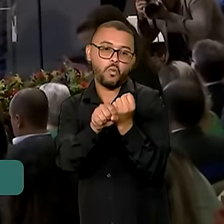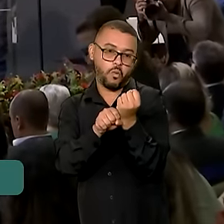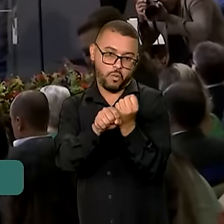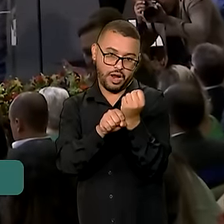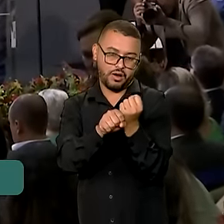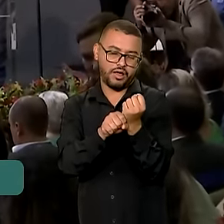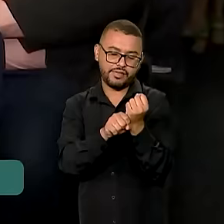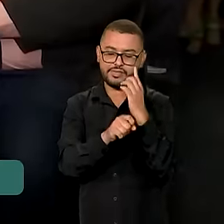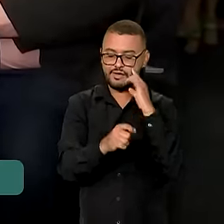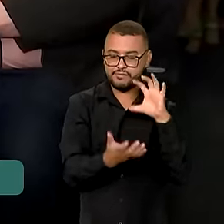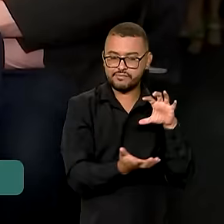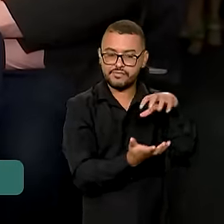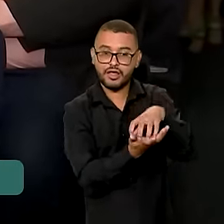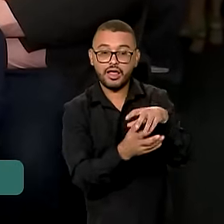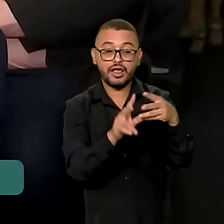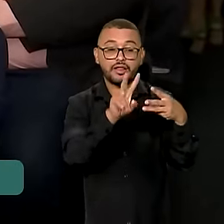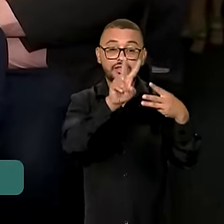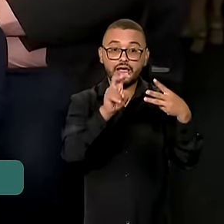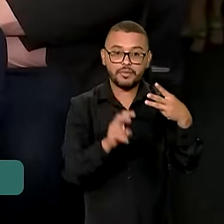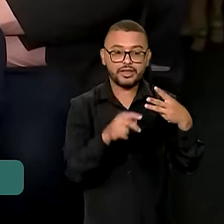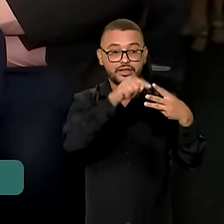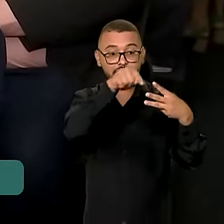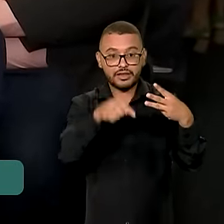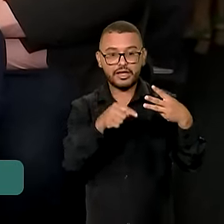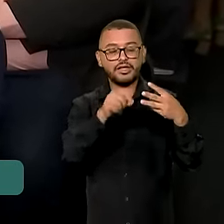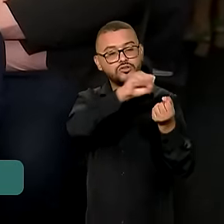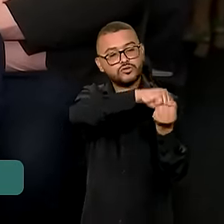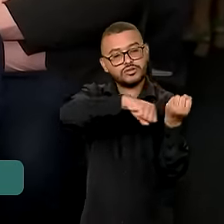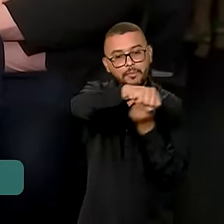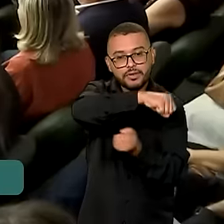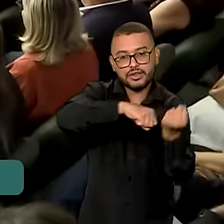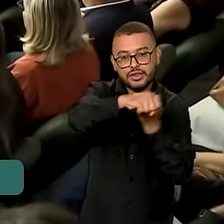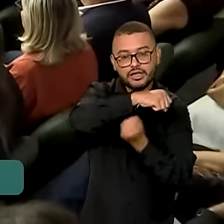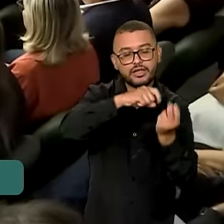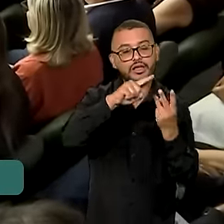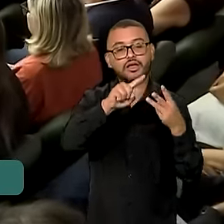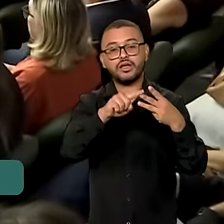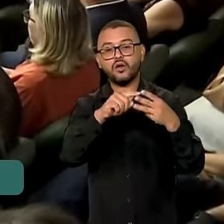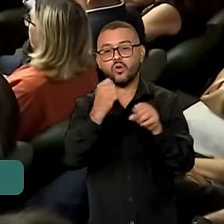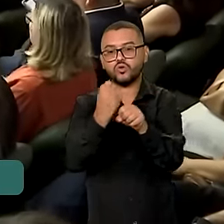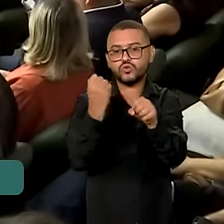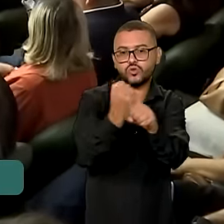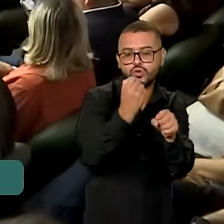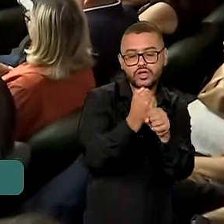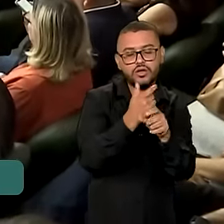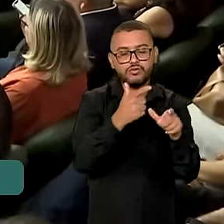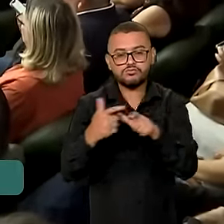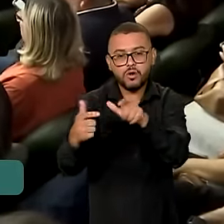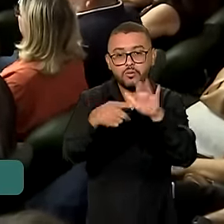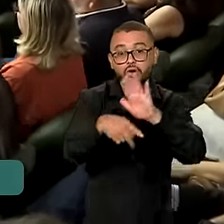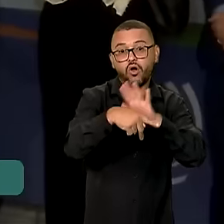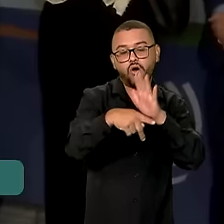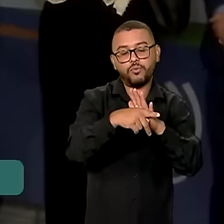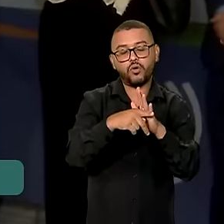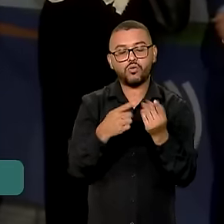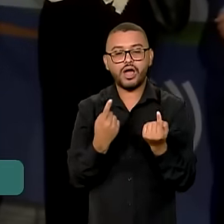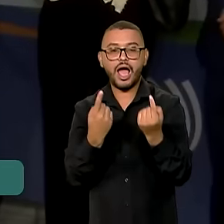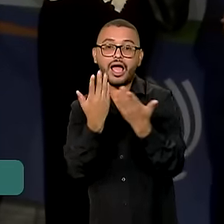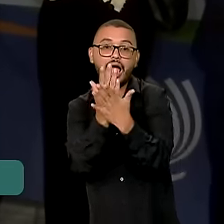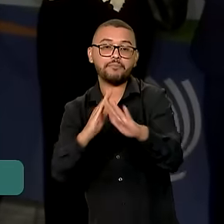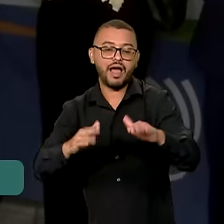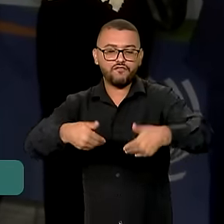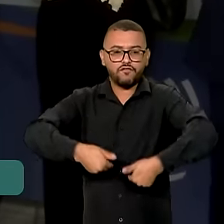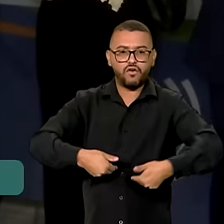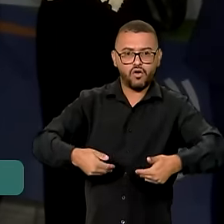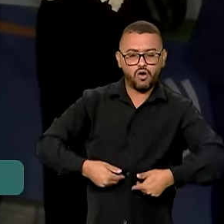concentrar em três temas. Desenvolvimento sustentável, reforma das instituições multilaterais e combate à fome, à